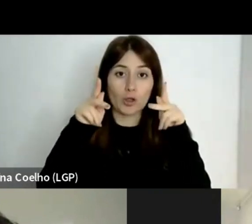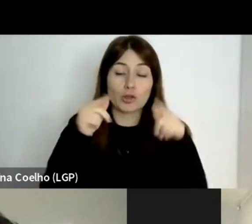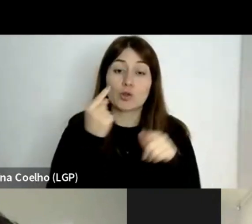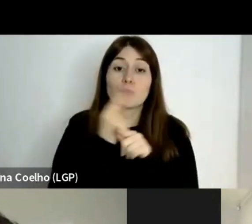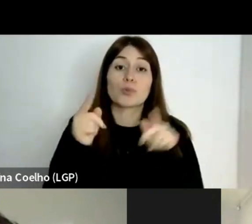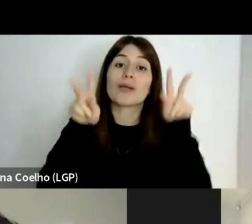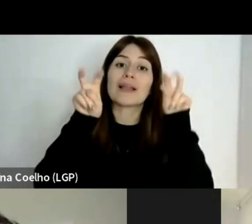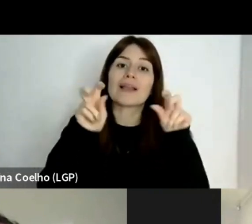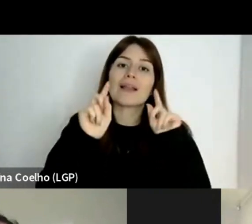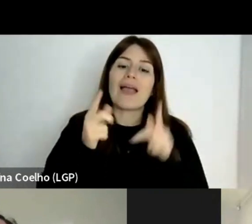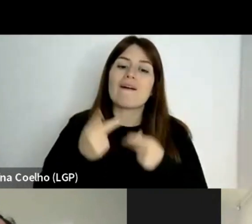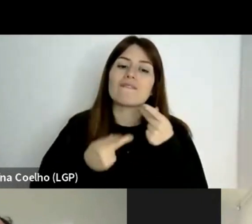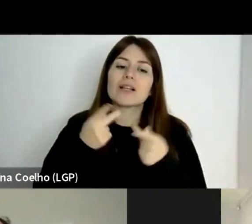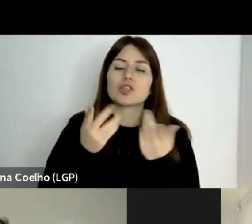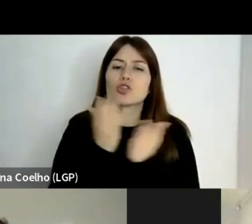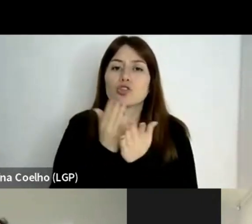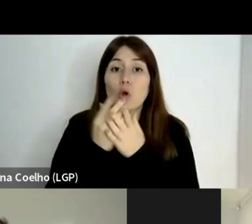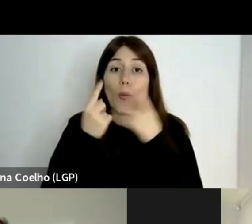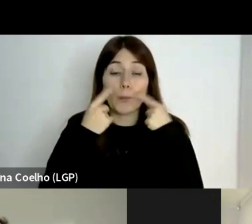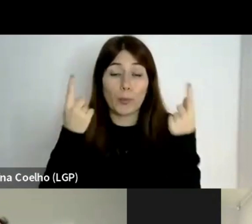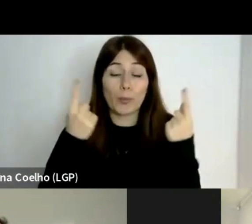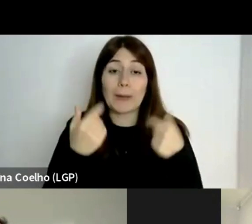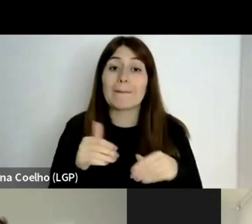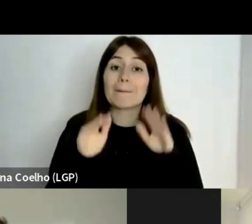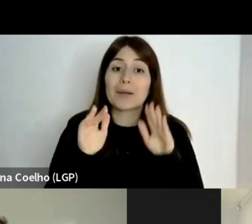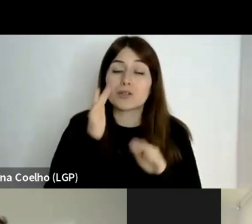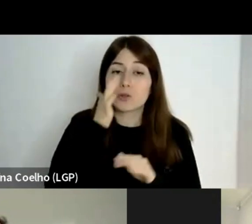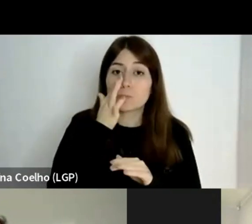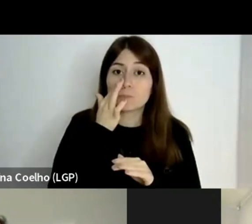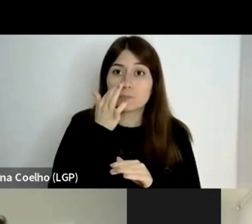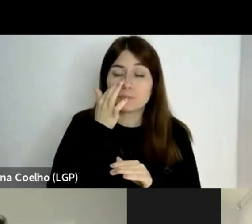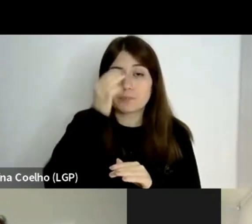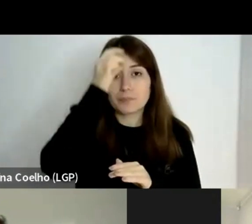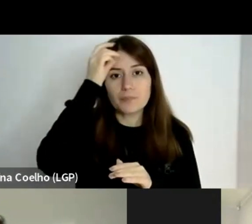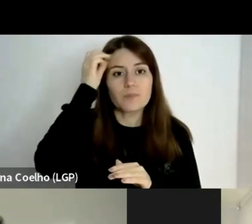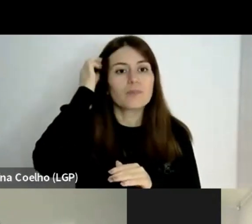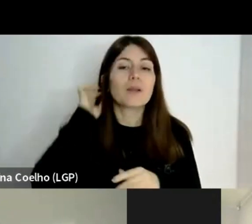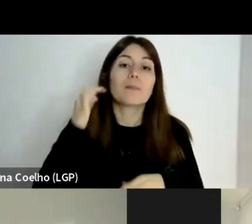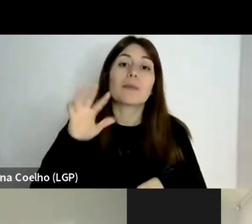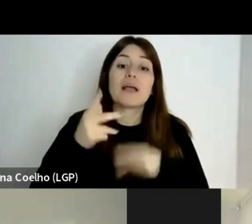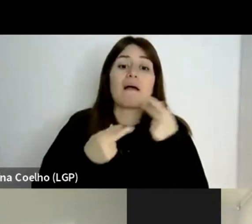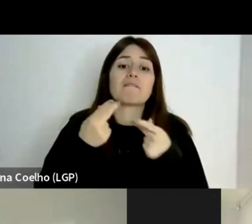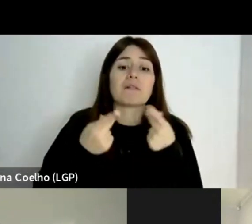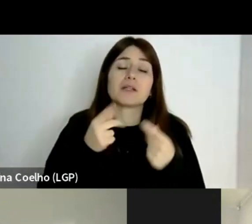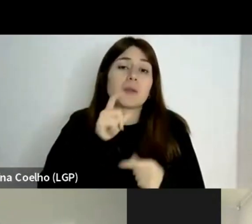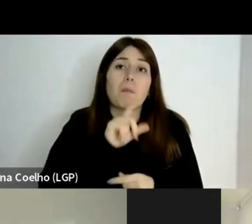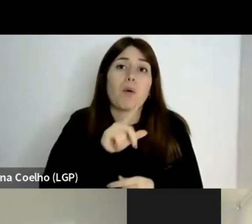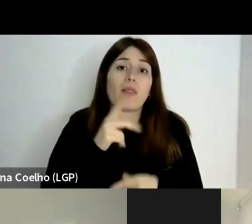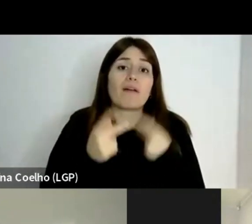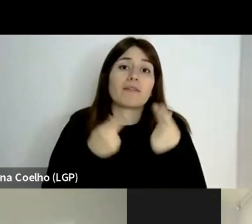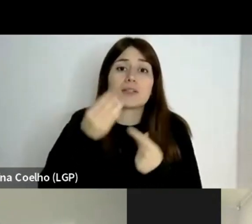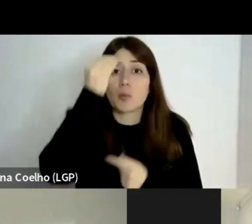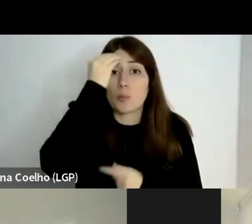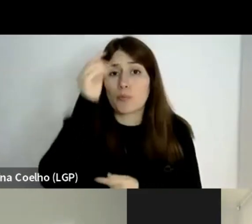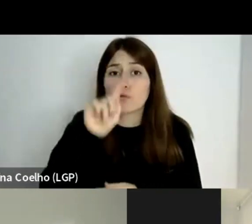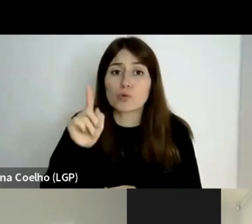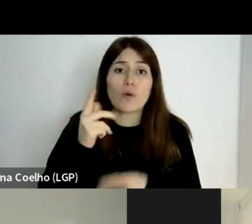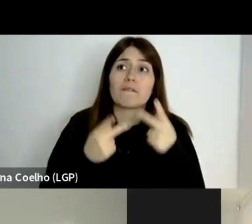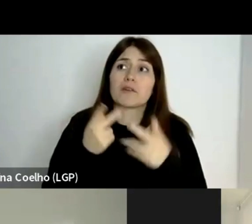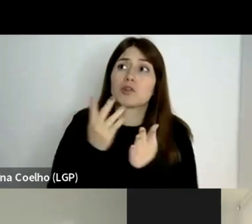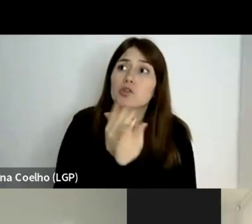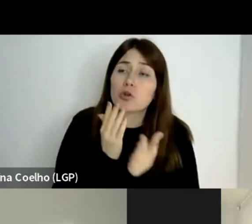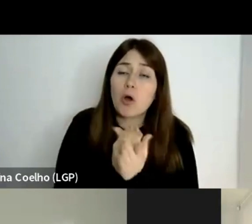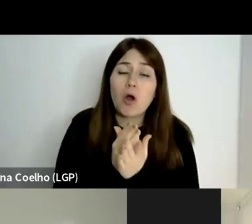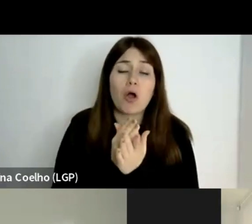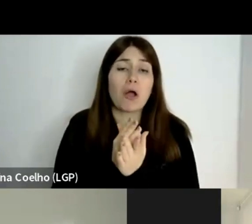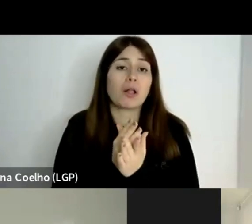o título é Avaliação na Escola Pública, mas, enfim, a avaliação pode ser a avaliação dos professores, a própria avaliação das escolas, avaliação